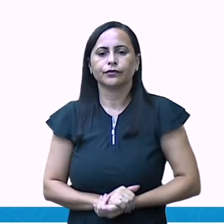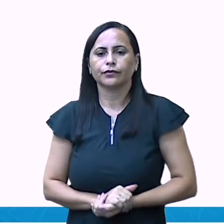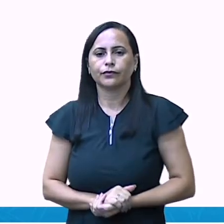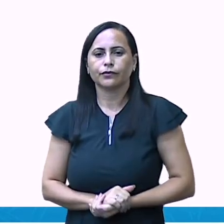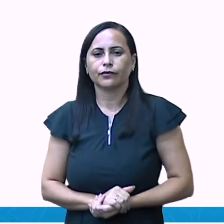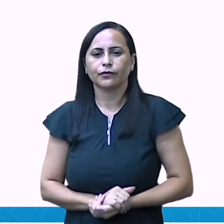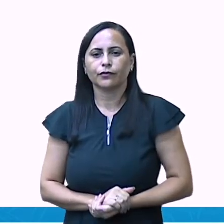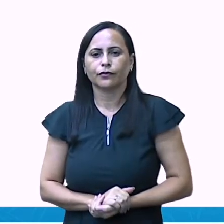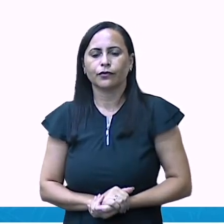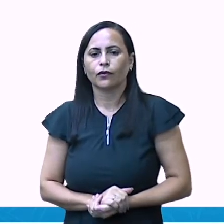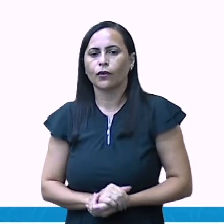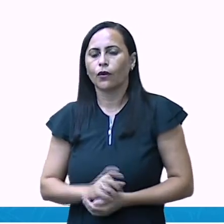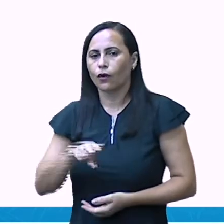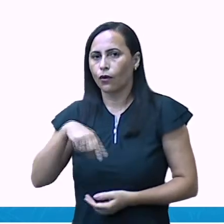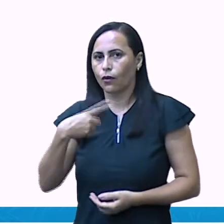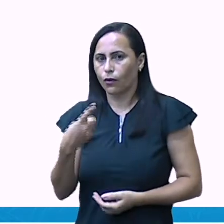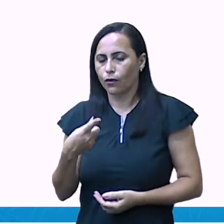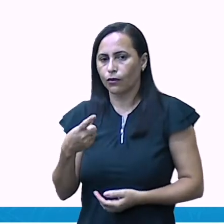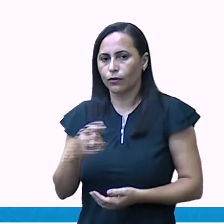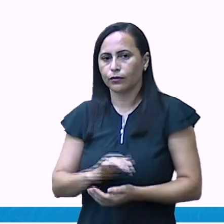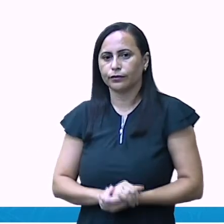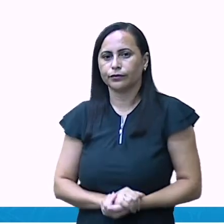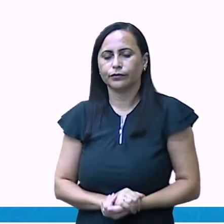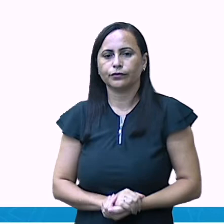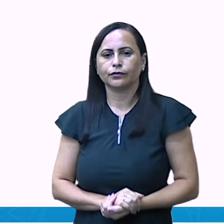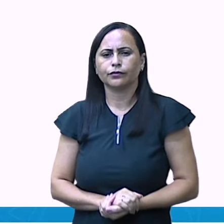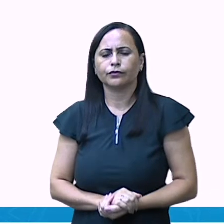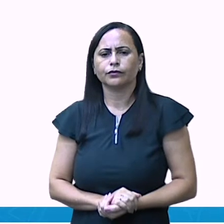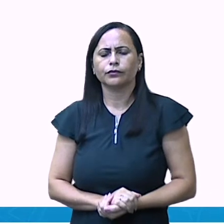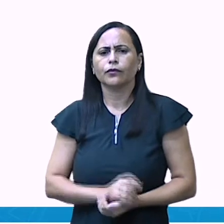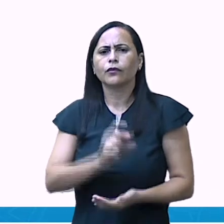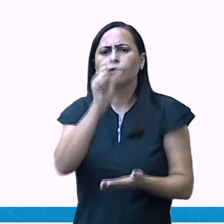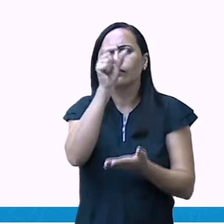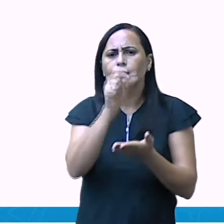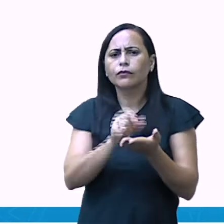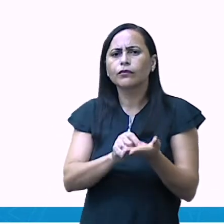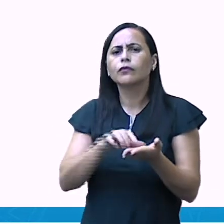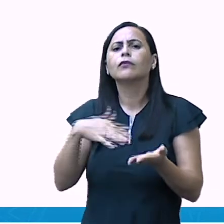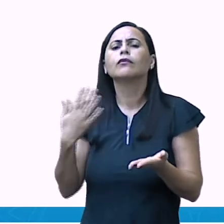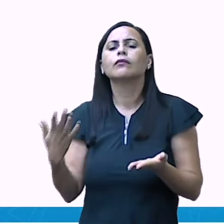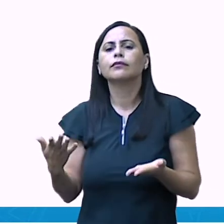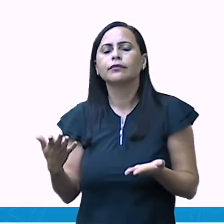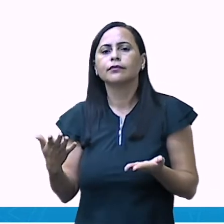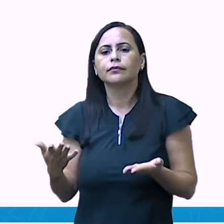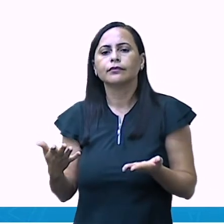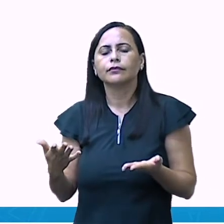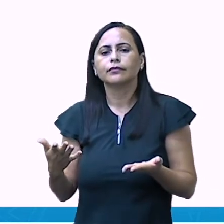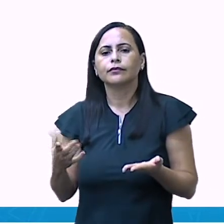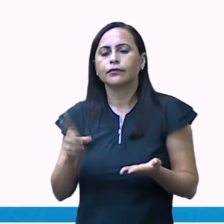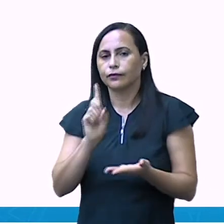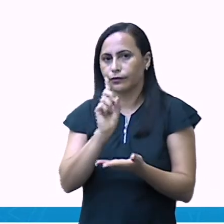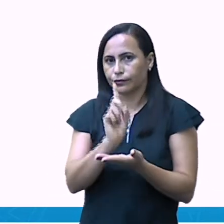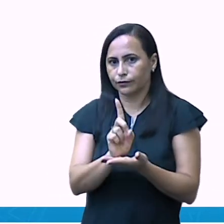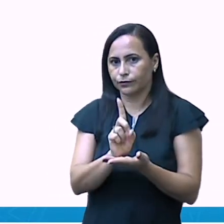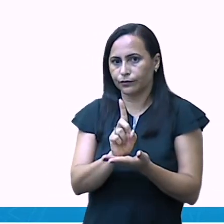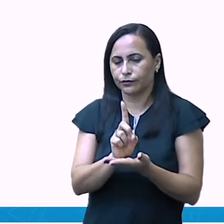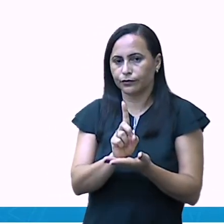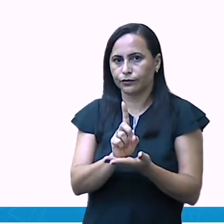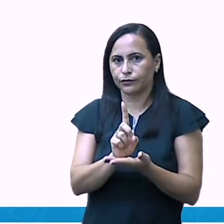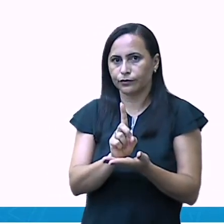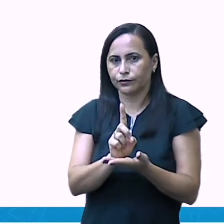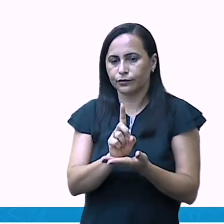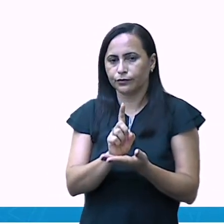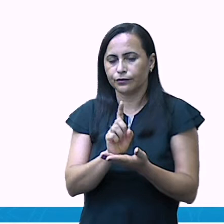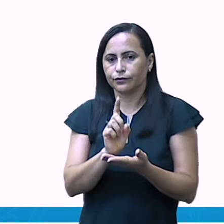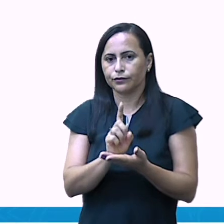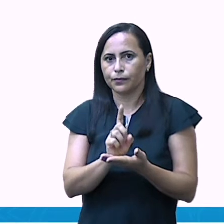Vamos observar este grupo. Quantas barrinhas nós temos? Uma barrinha. Essa barrinha representa